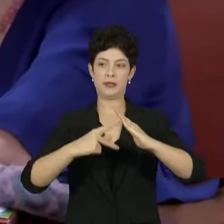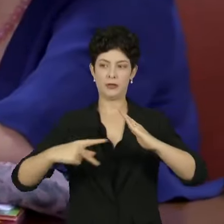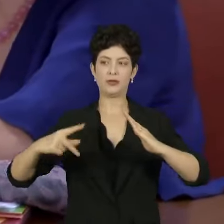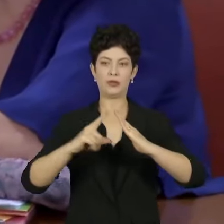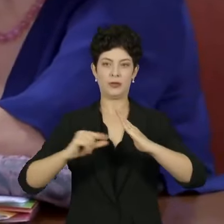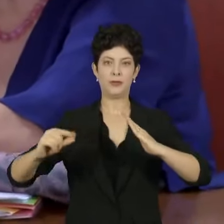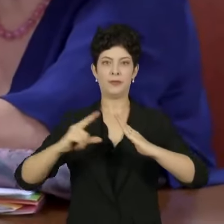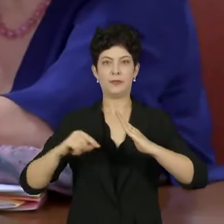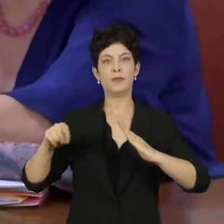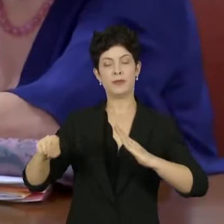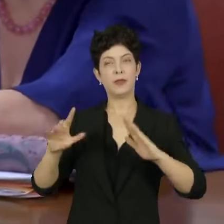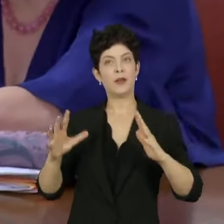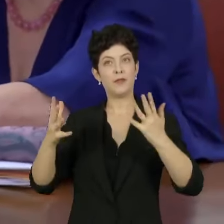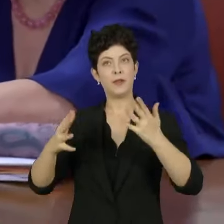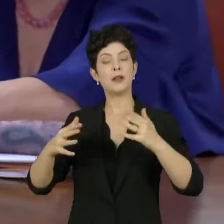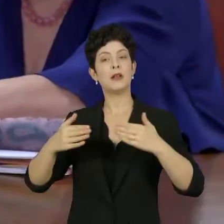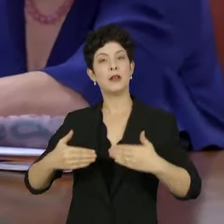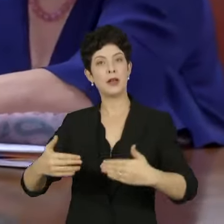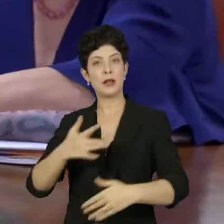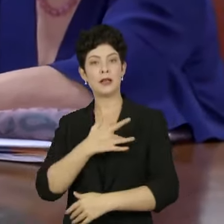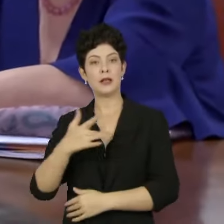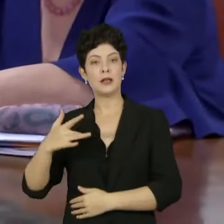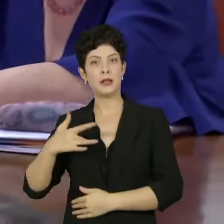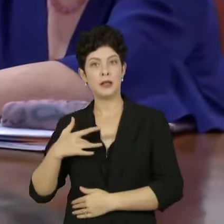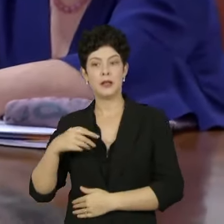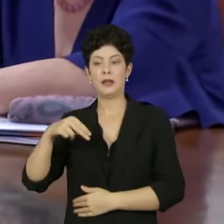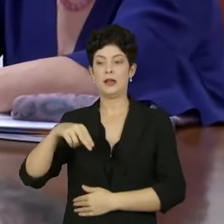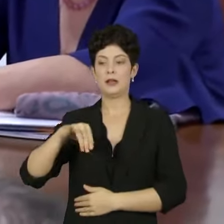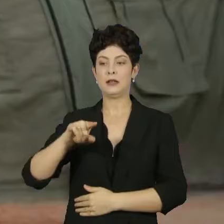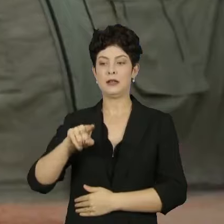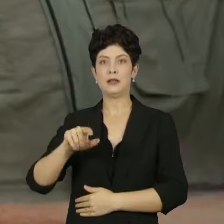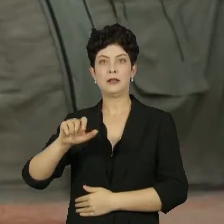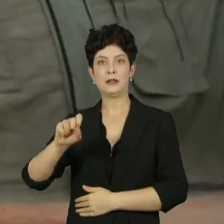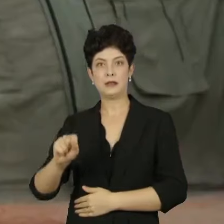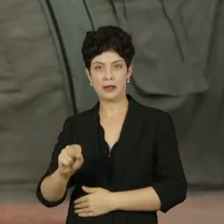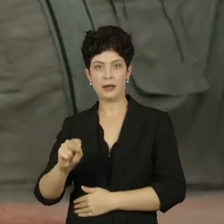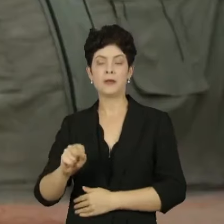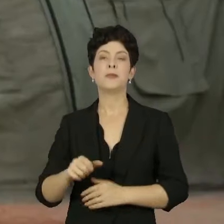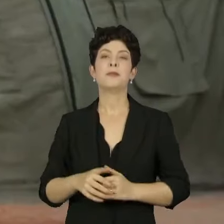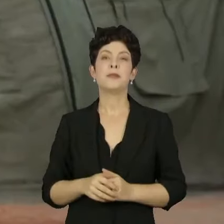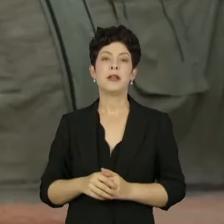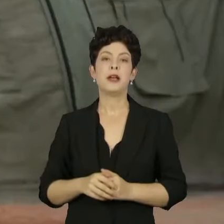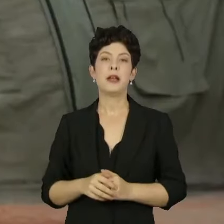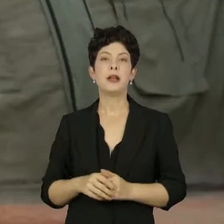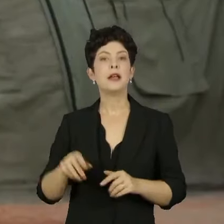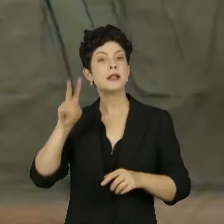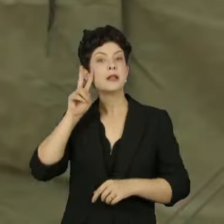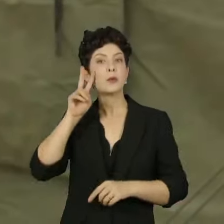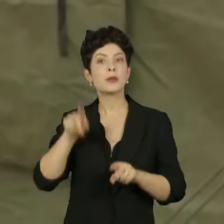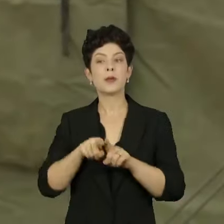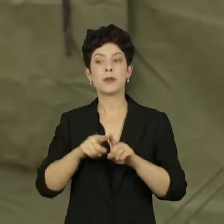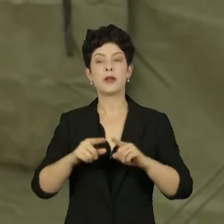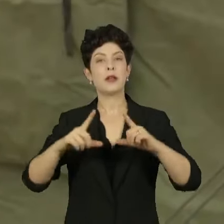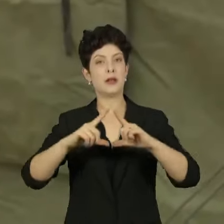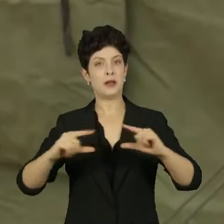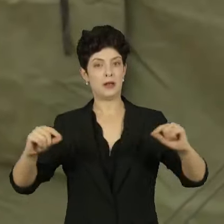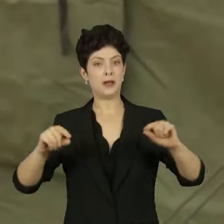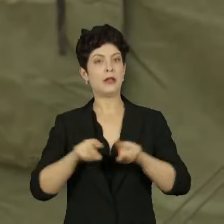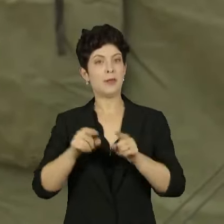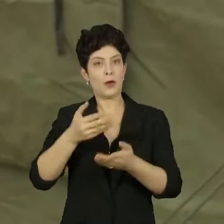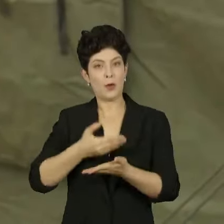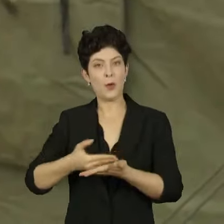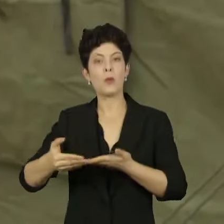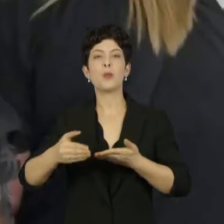encontro contou com a presença da ministra da Saúde, Nízia Trindade. Nesta segunda-feira, também em Brasília, começou a